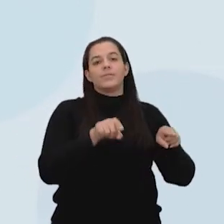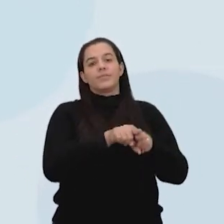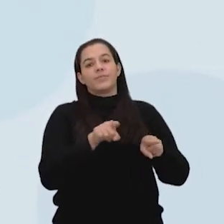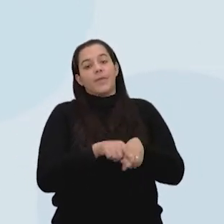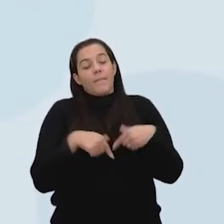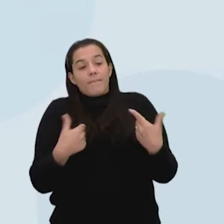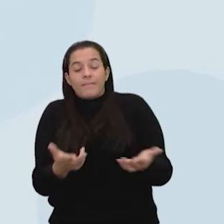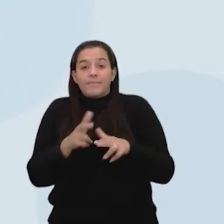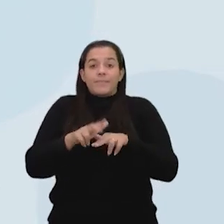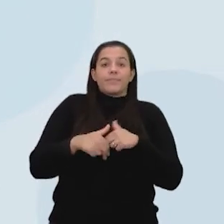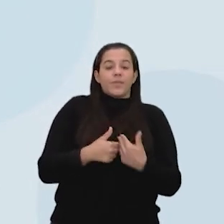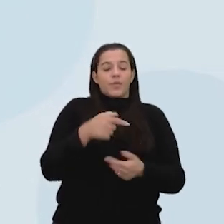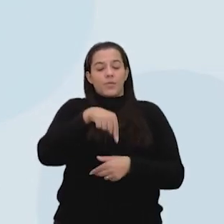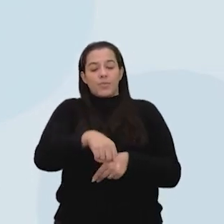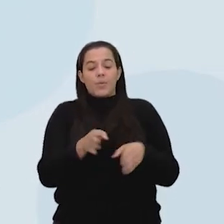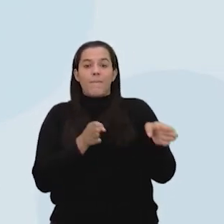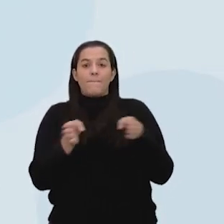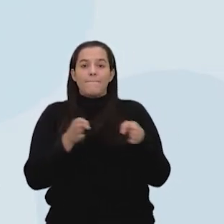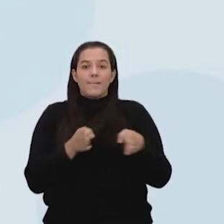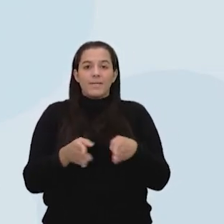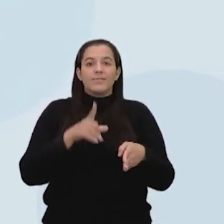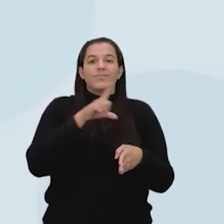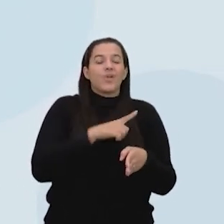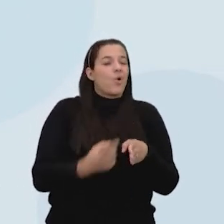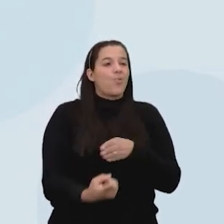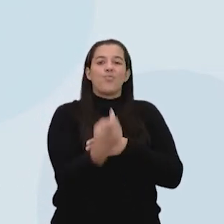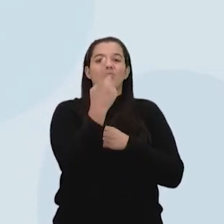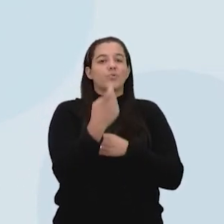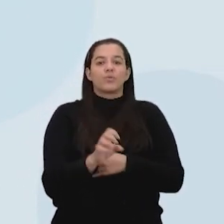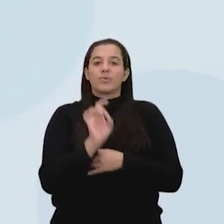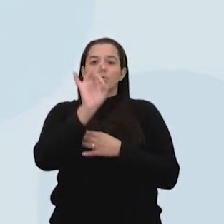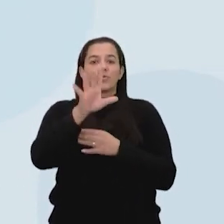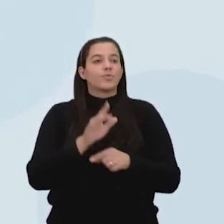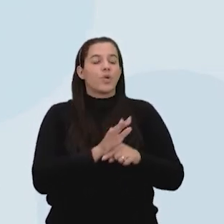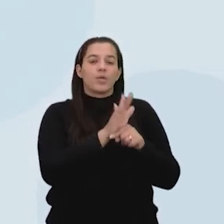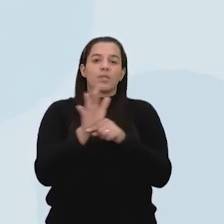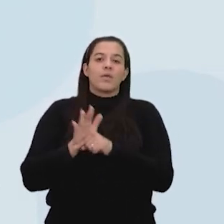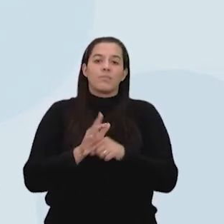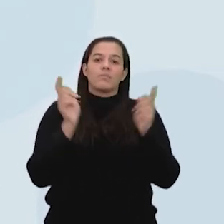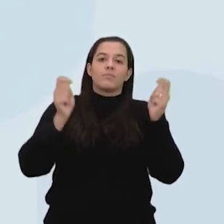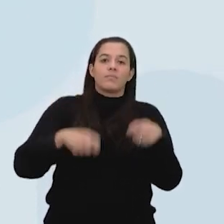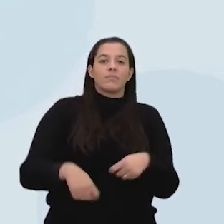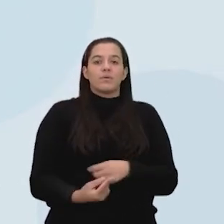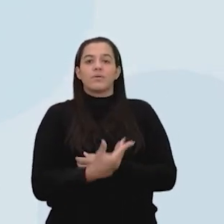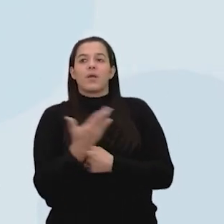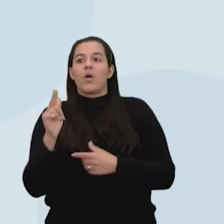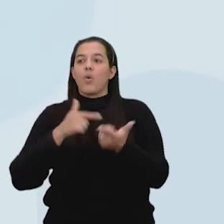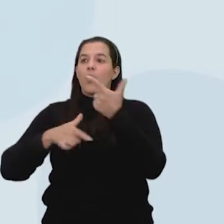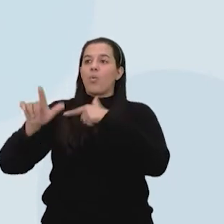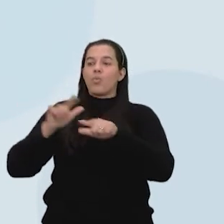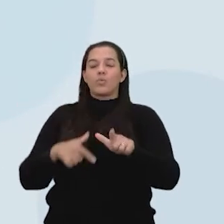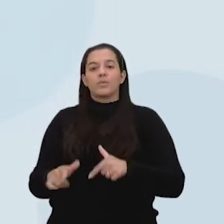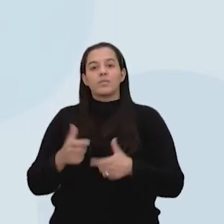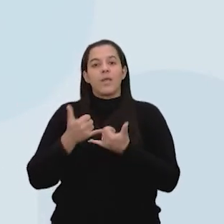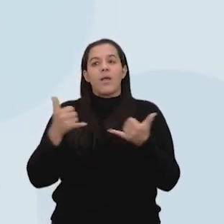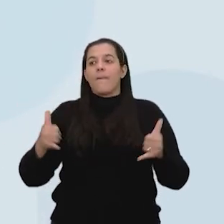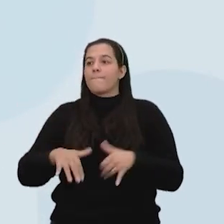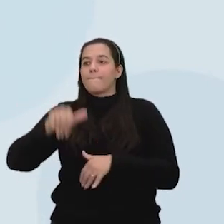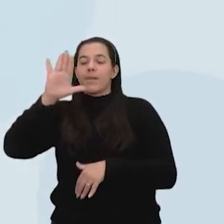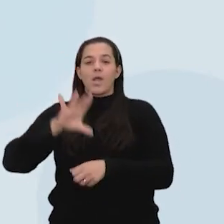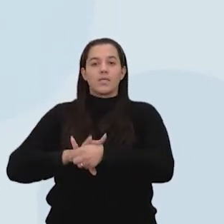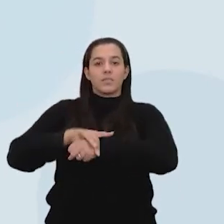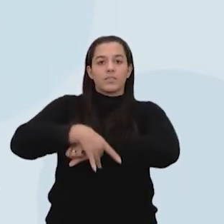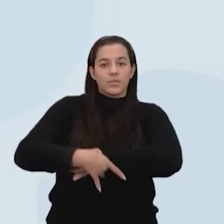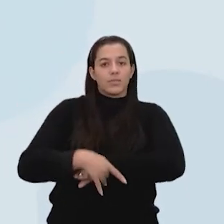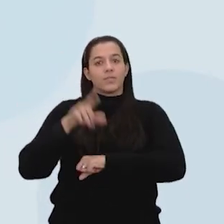infelizmente, no curto prazo, é o único tipo de medida emergencial que você pode fazer. Você recorre à fonte que é mais segura, que nesse